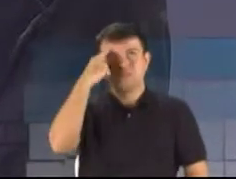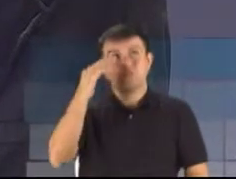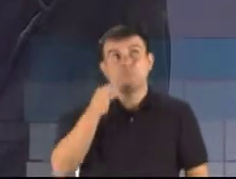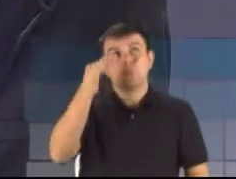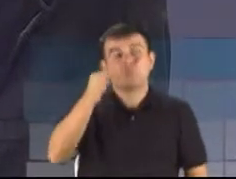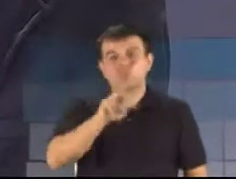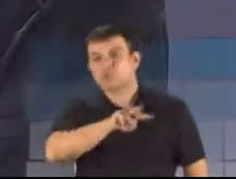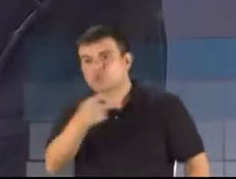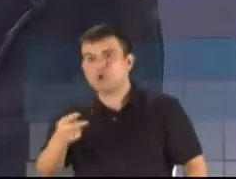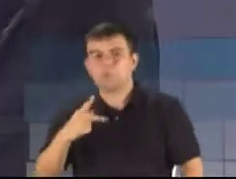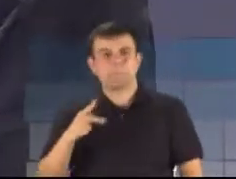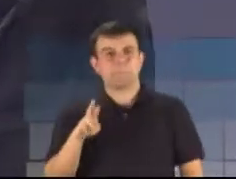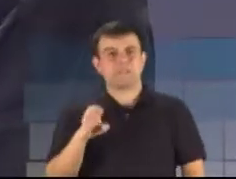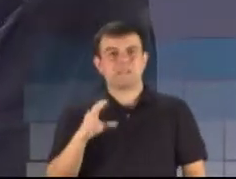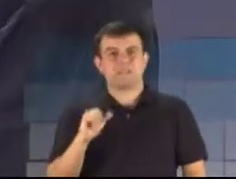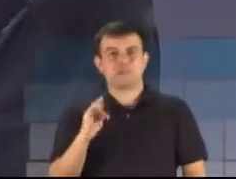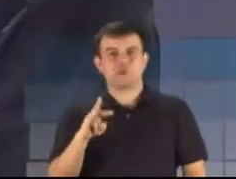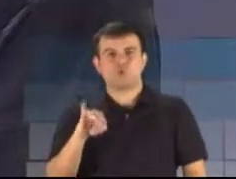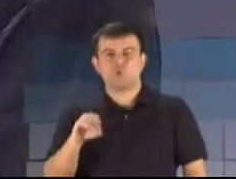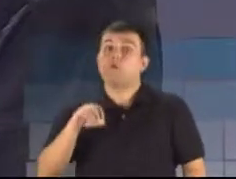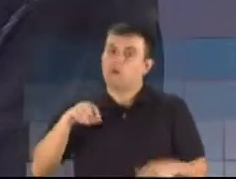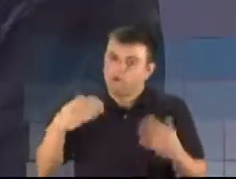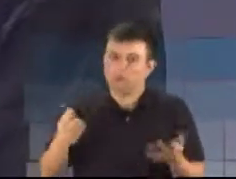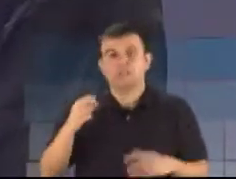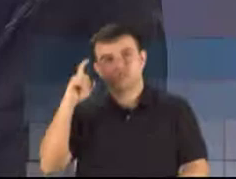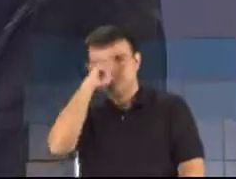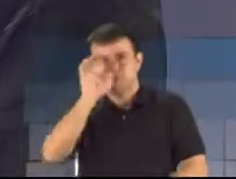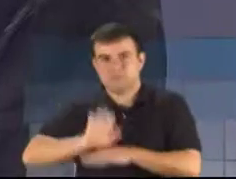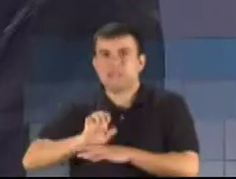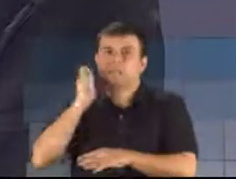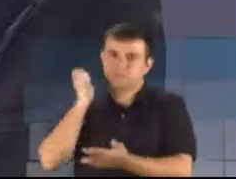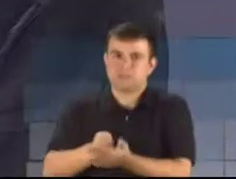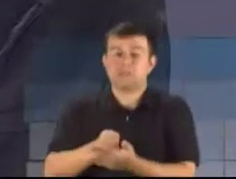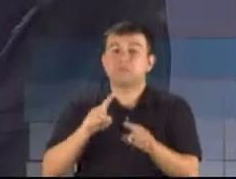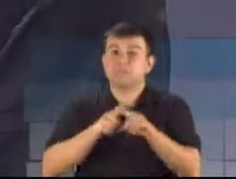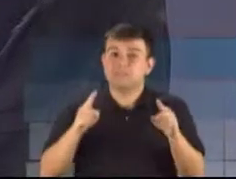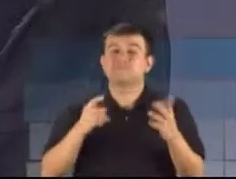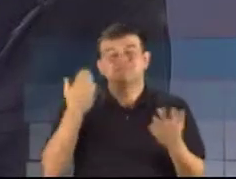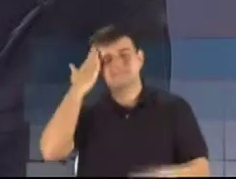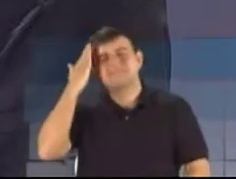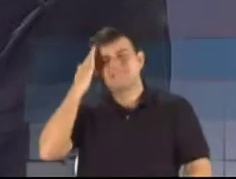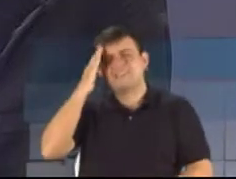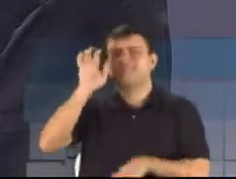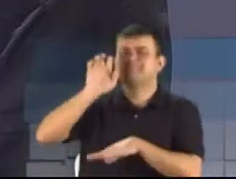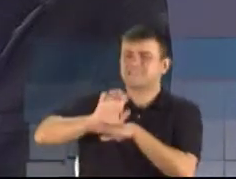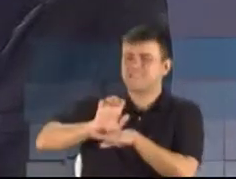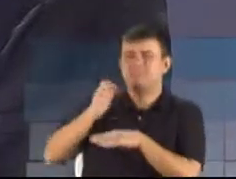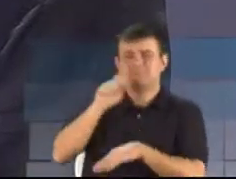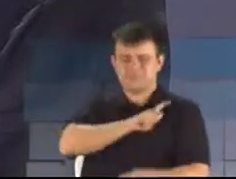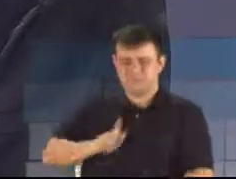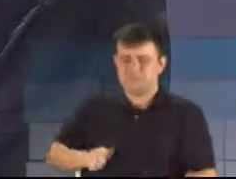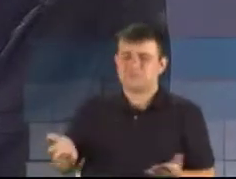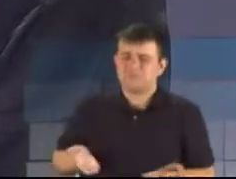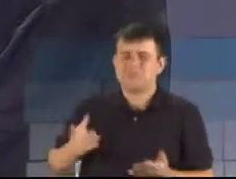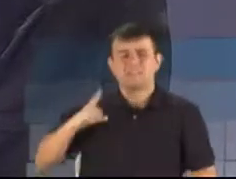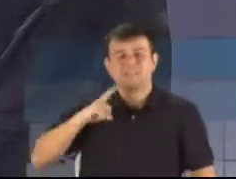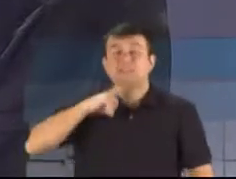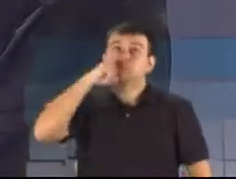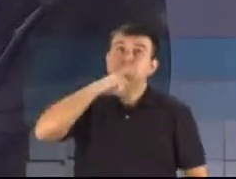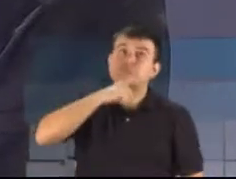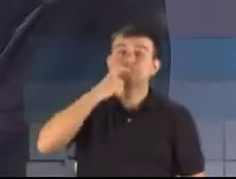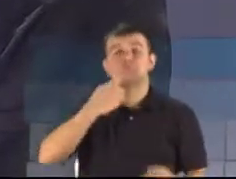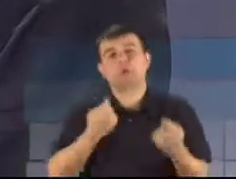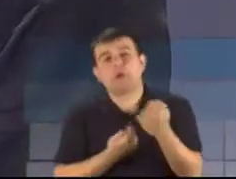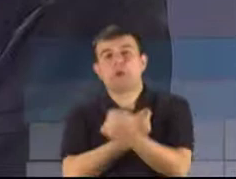para o Estado. Mas eu, nessa mesma linha, já que há muitas mentiras no Estado, que nós não vamos pagar o funcionalismo,